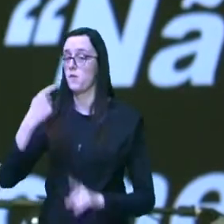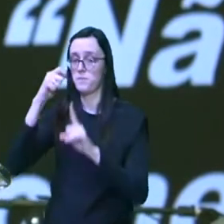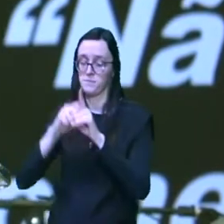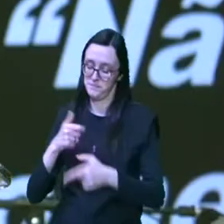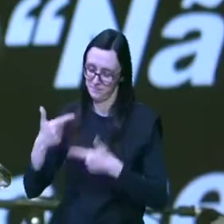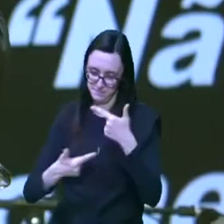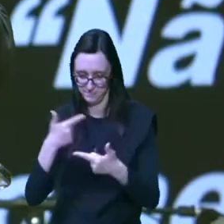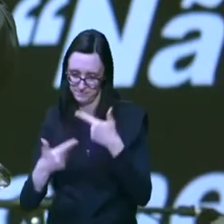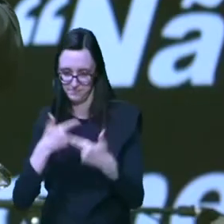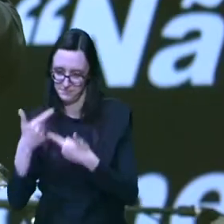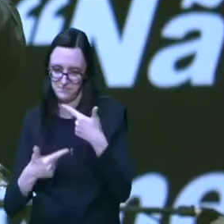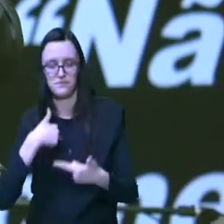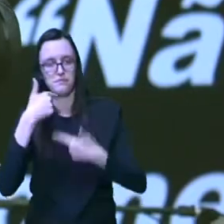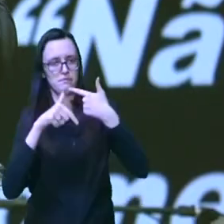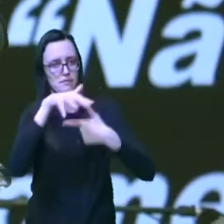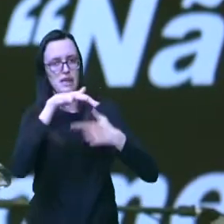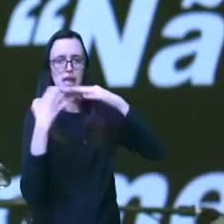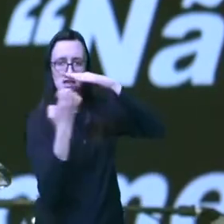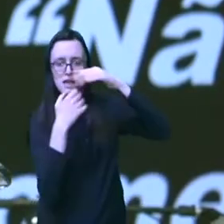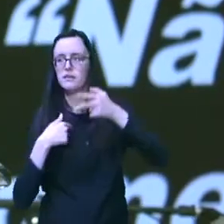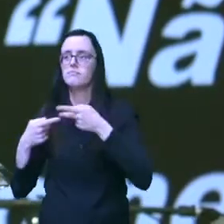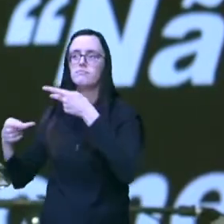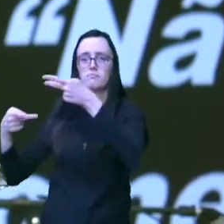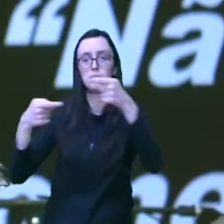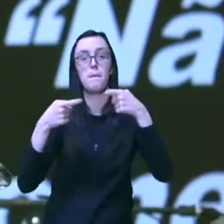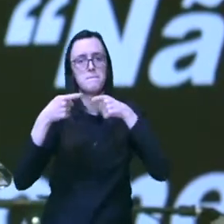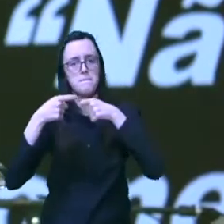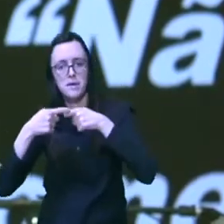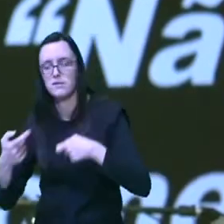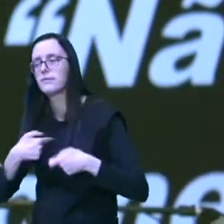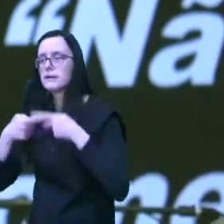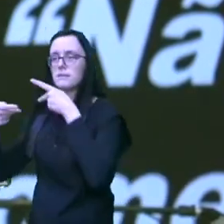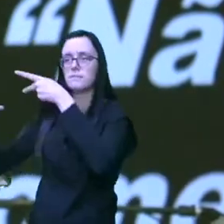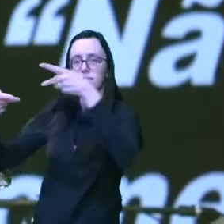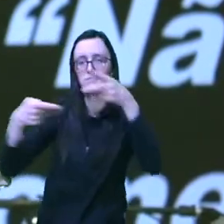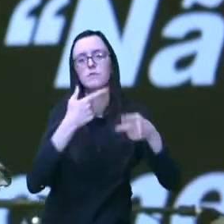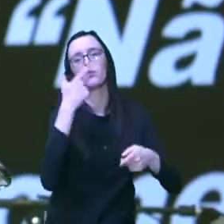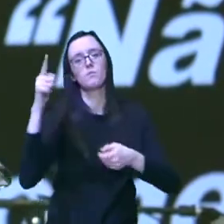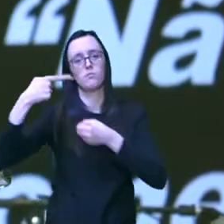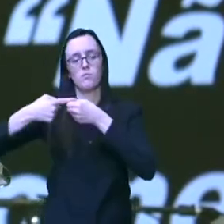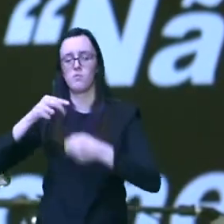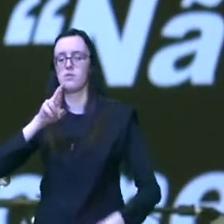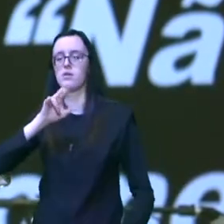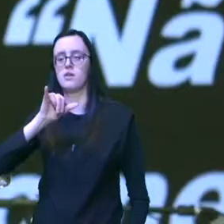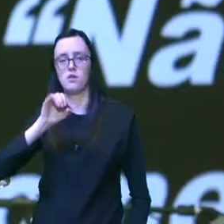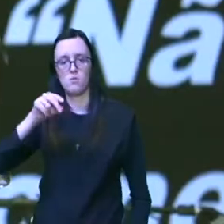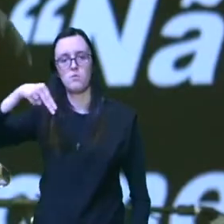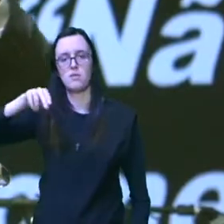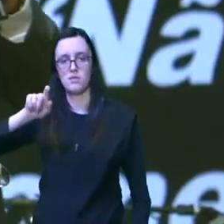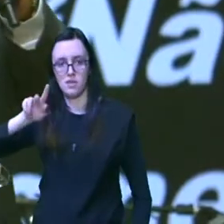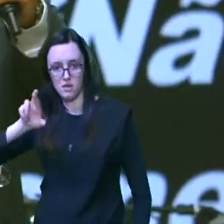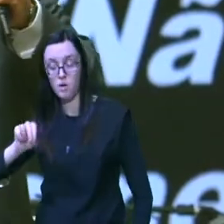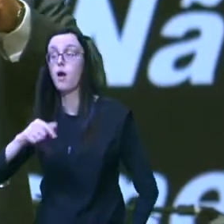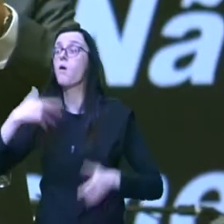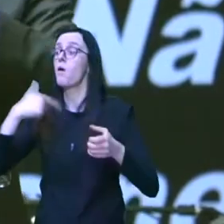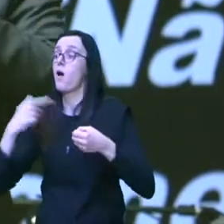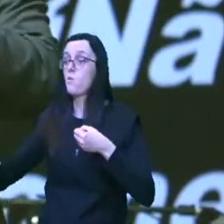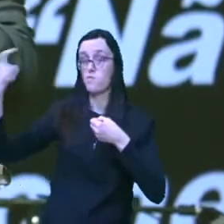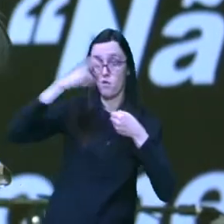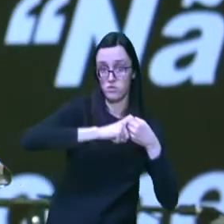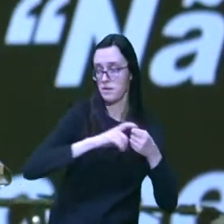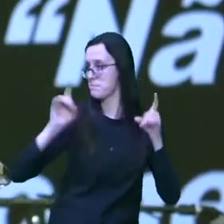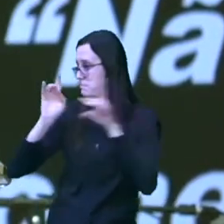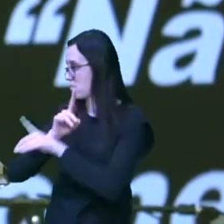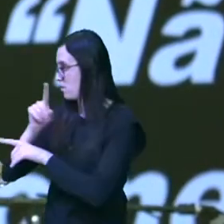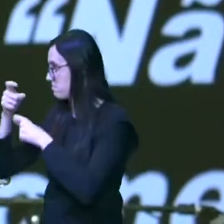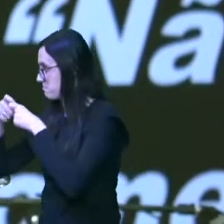eu trabalhava no mundo corporativo visitava médicos visitava os médicos em Rio Negro e quando eu voltei da clínica